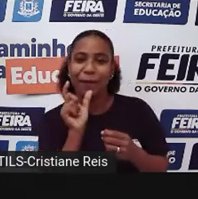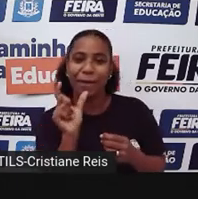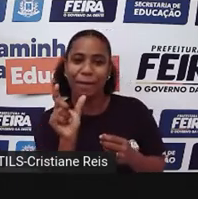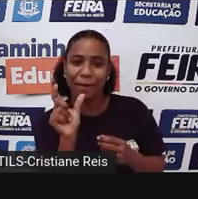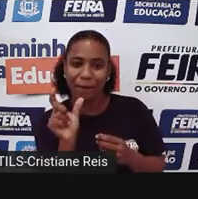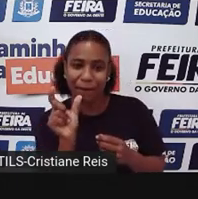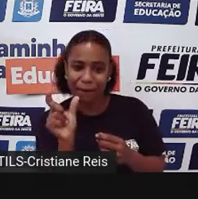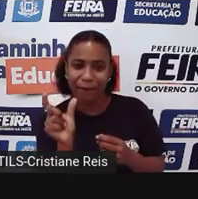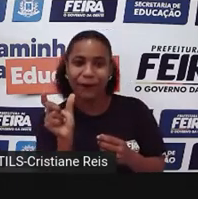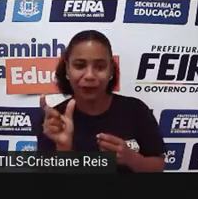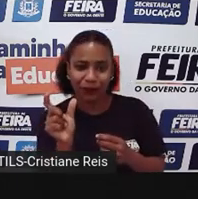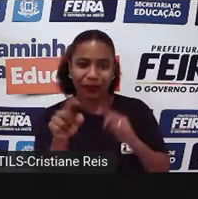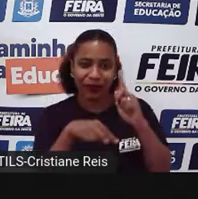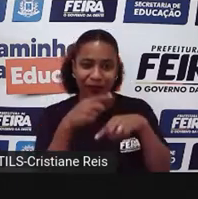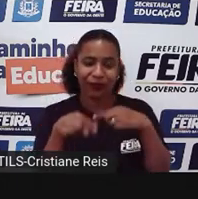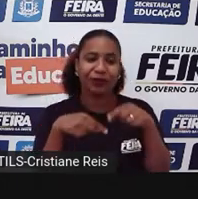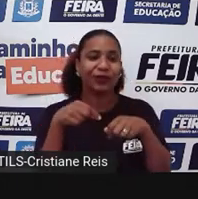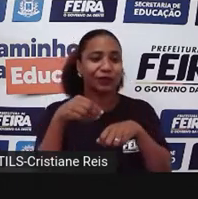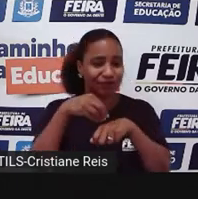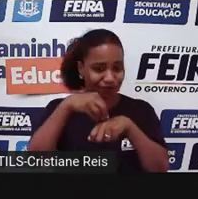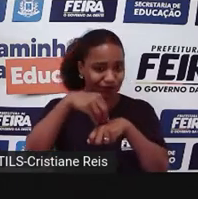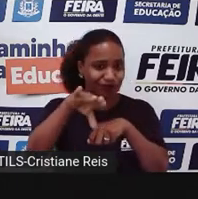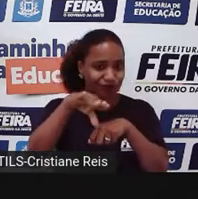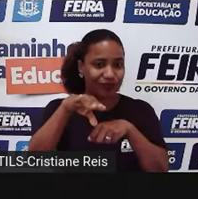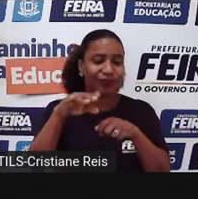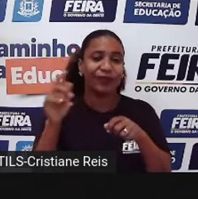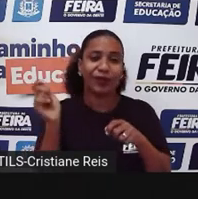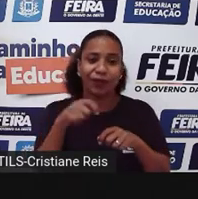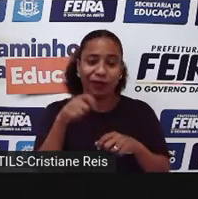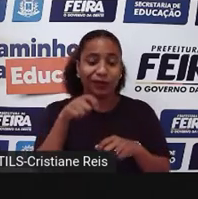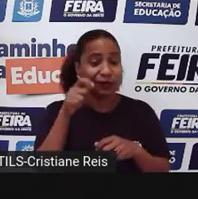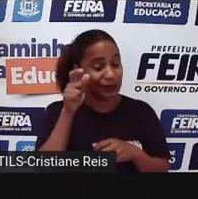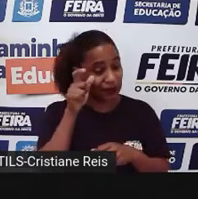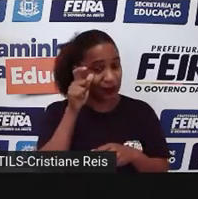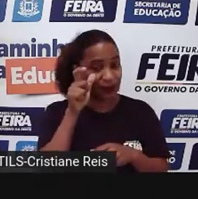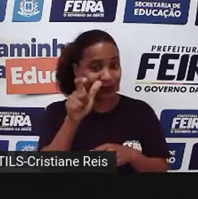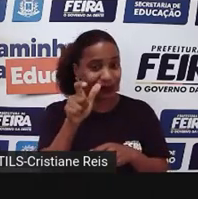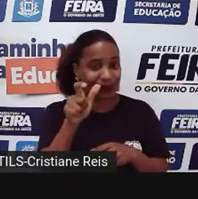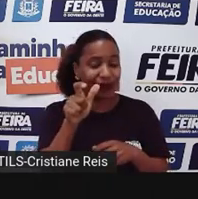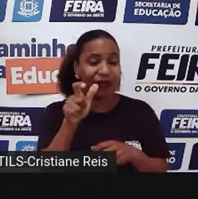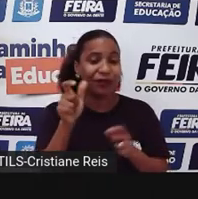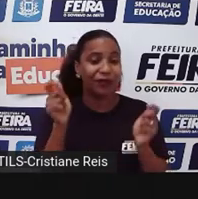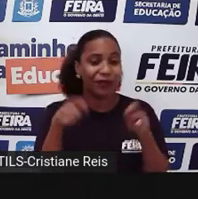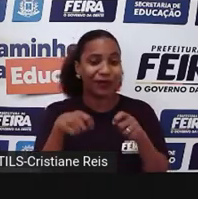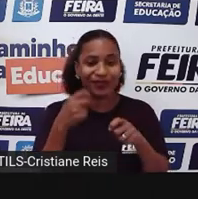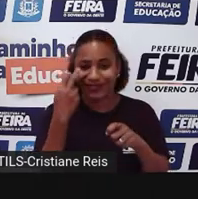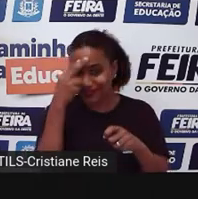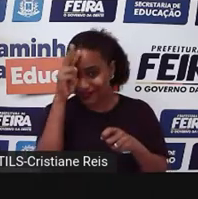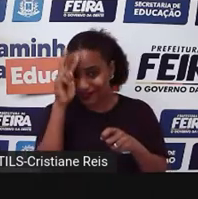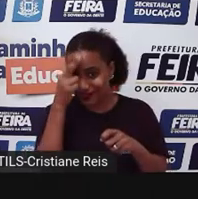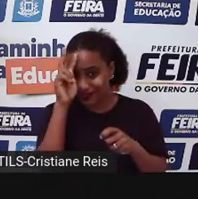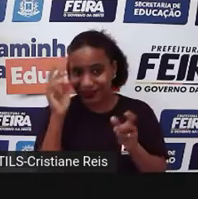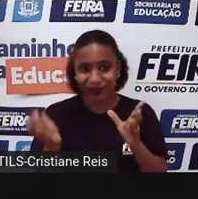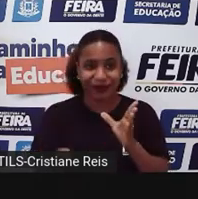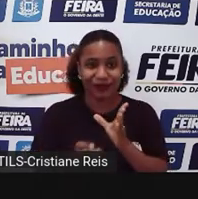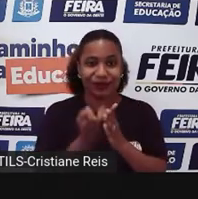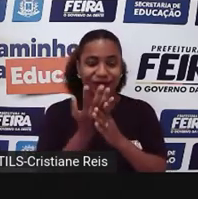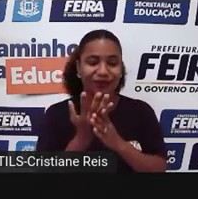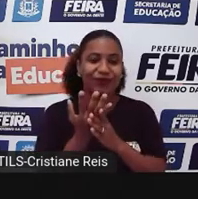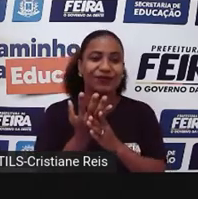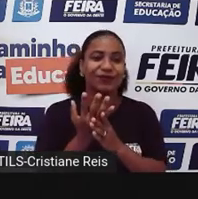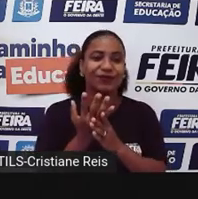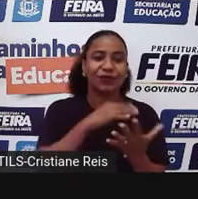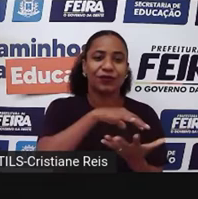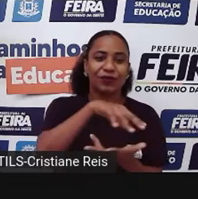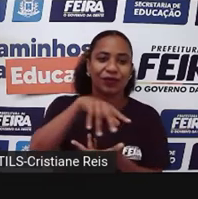depois eu posso até indicar, Felipe, se alguém se interessar, a história sobre o surgimento do mundo na tradição